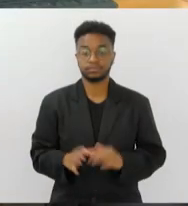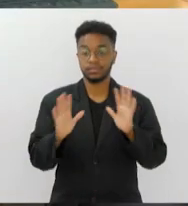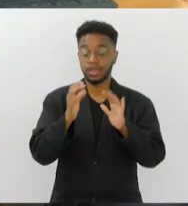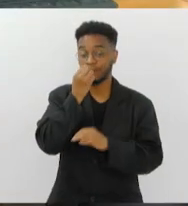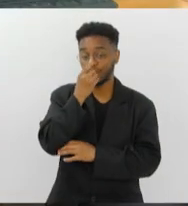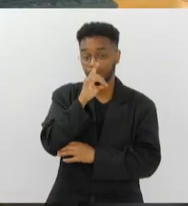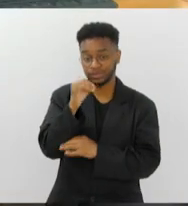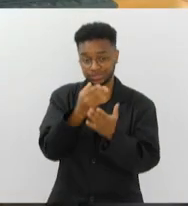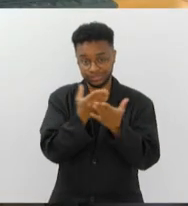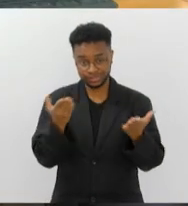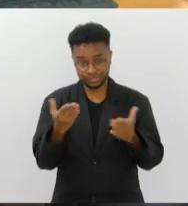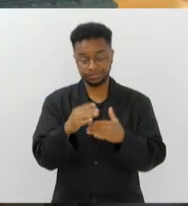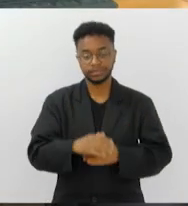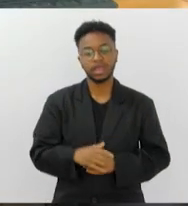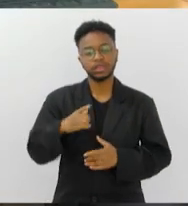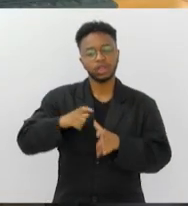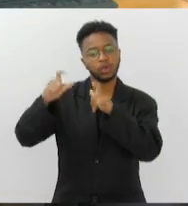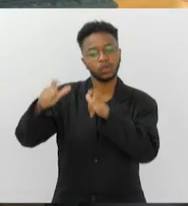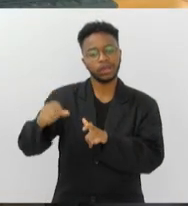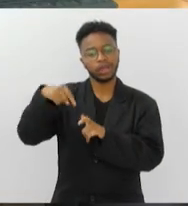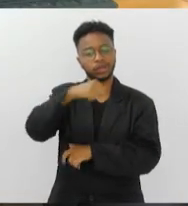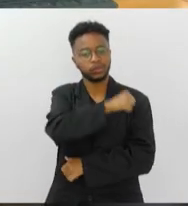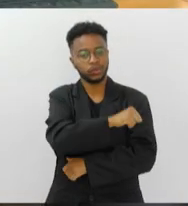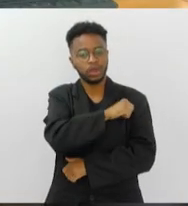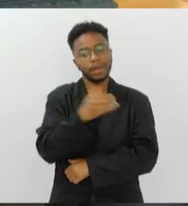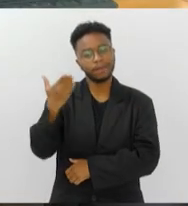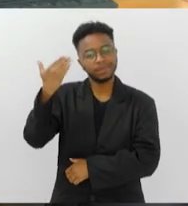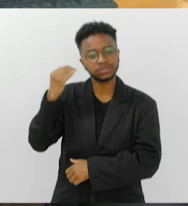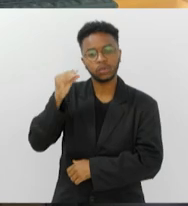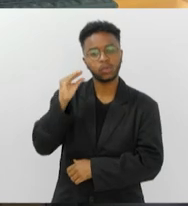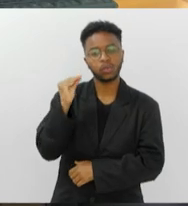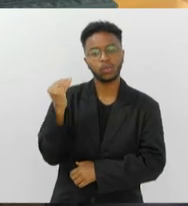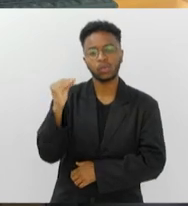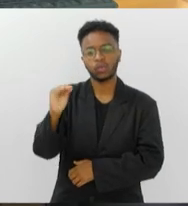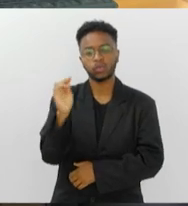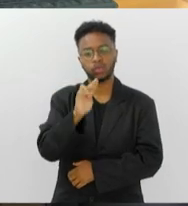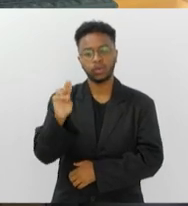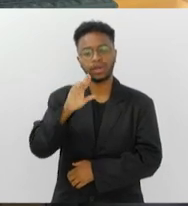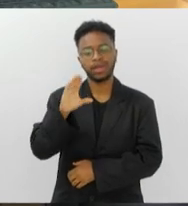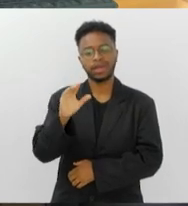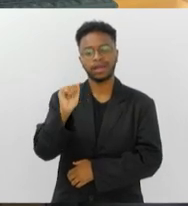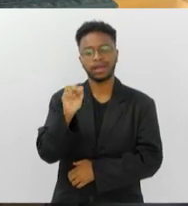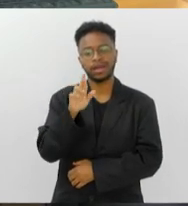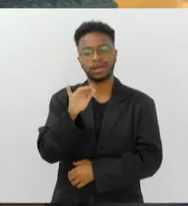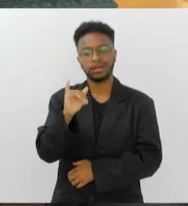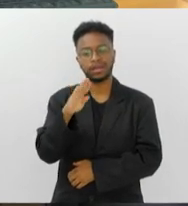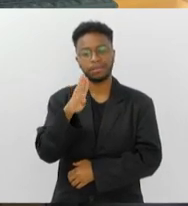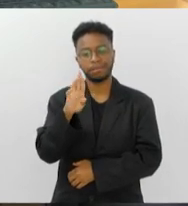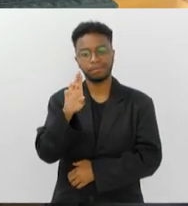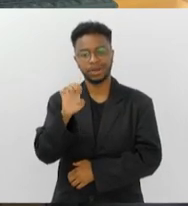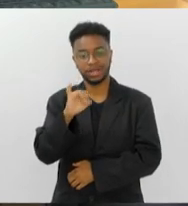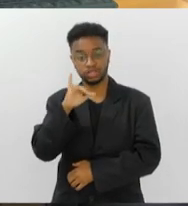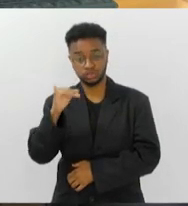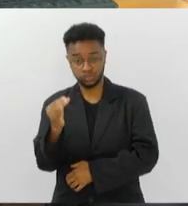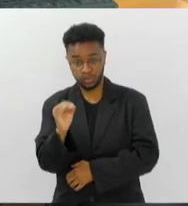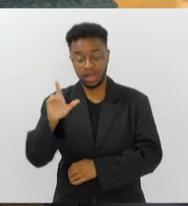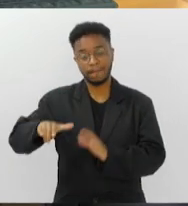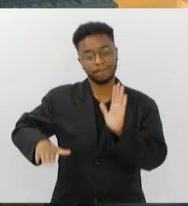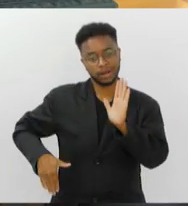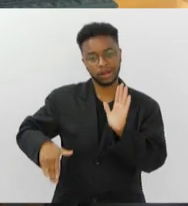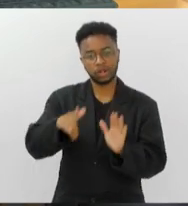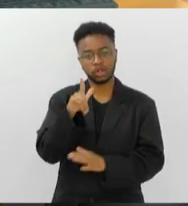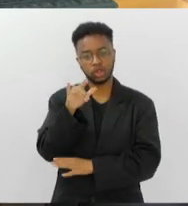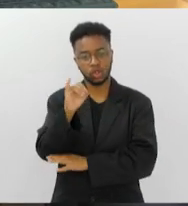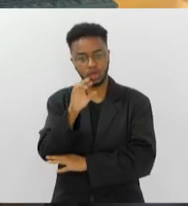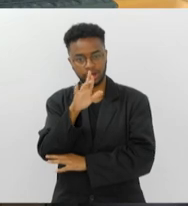Bom Dia Alerj, cantinho do rio antes conhecido como Caribrégio, a Praia da Glória, passou a fazer parte do monitoramento